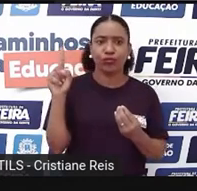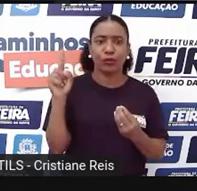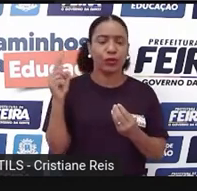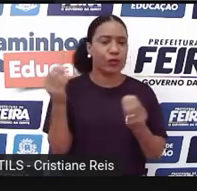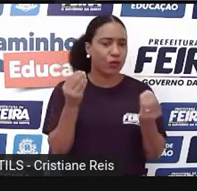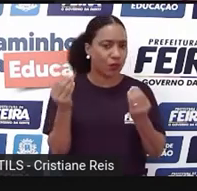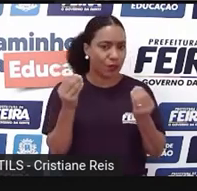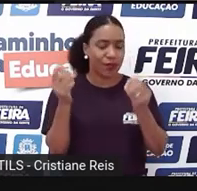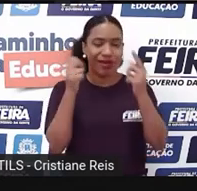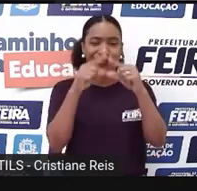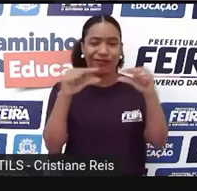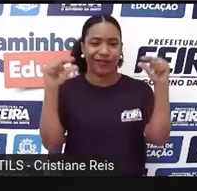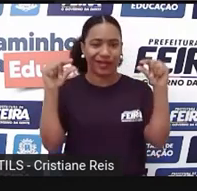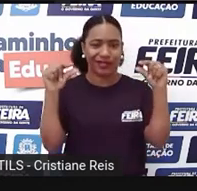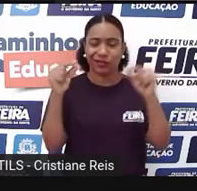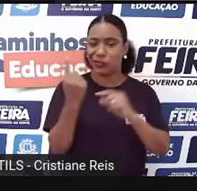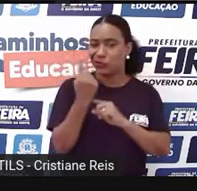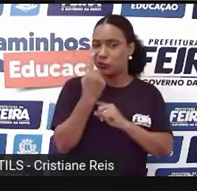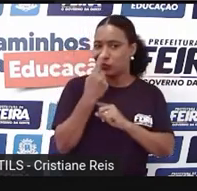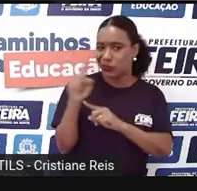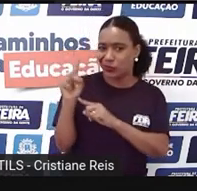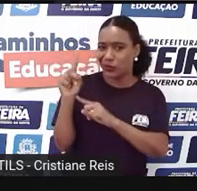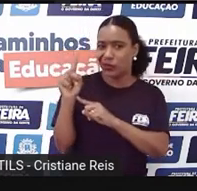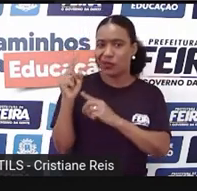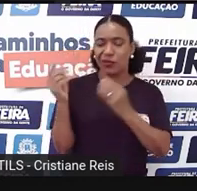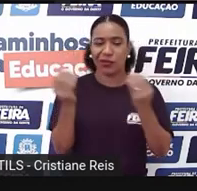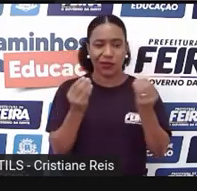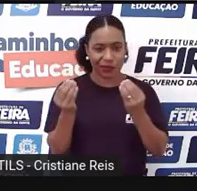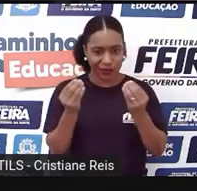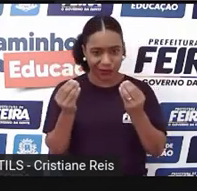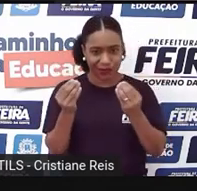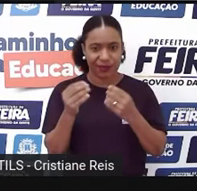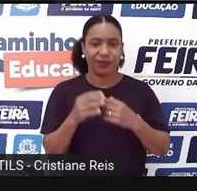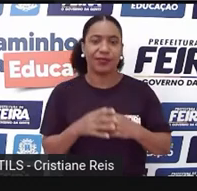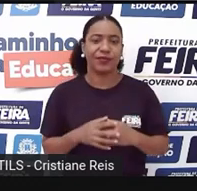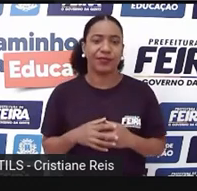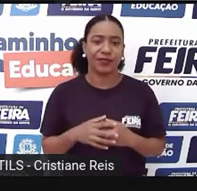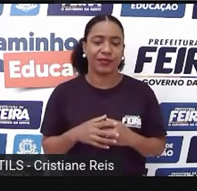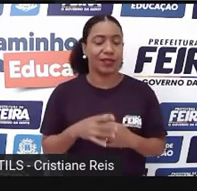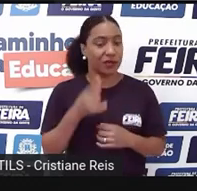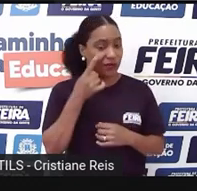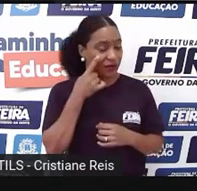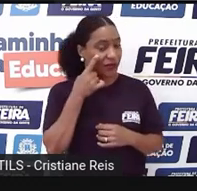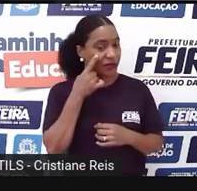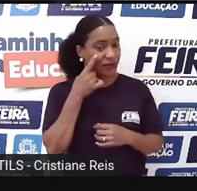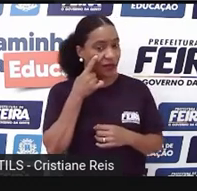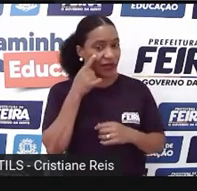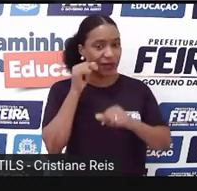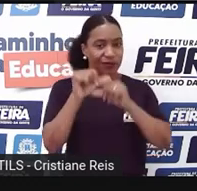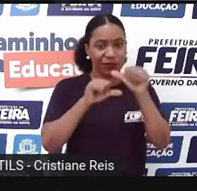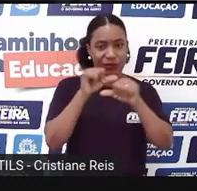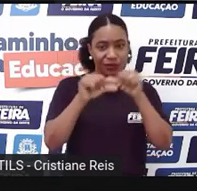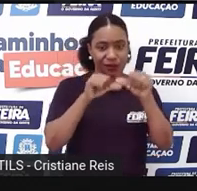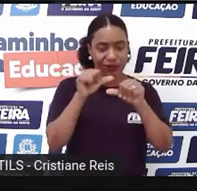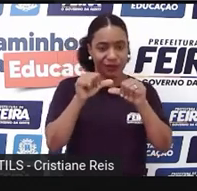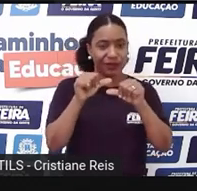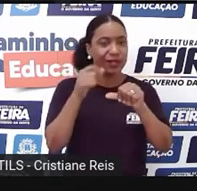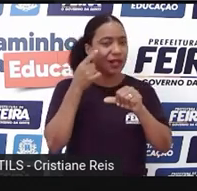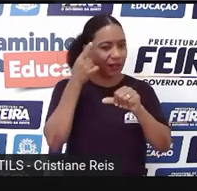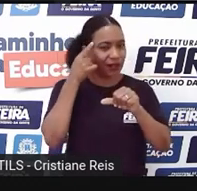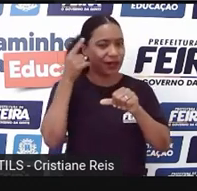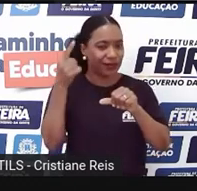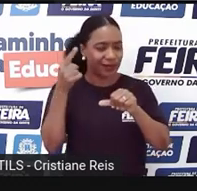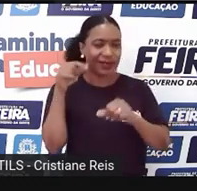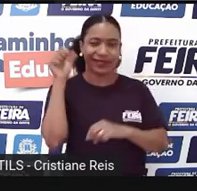-se Uma frase Negando uma ação Observe que há uma mudança O auxiliar Que na